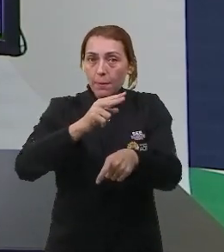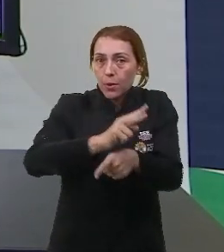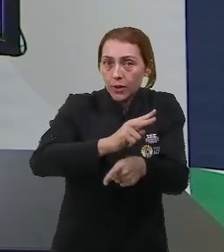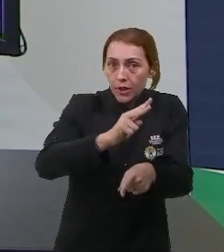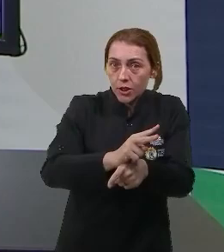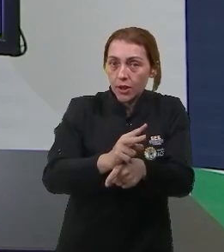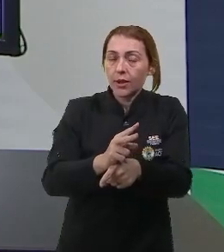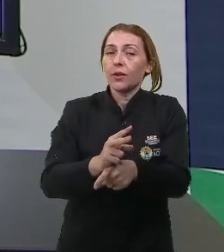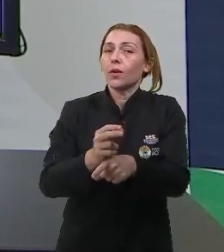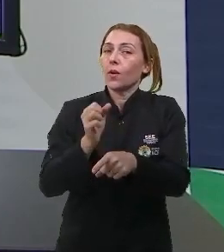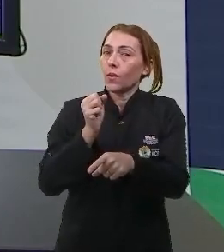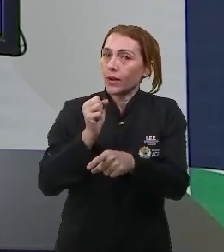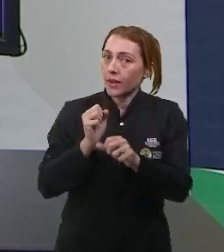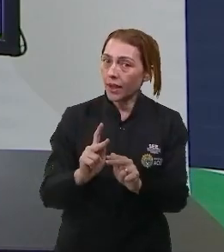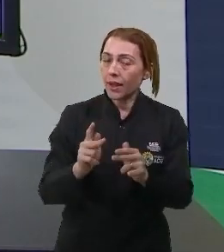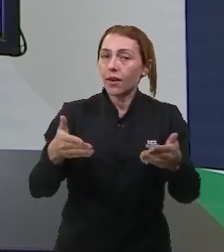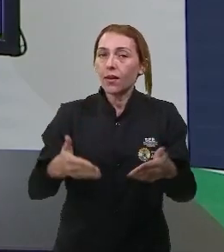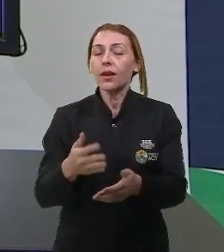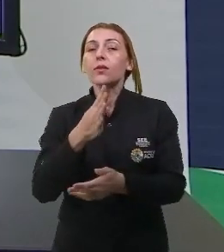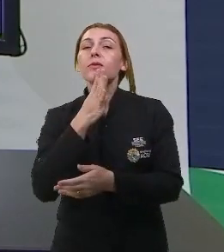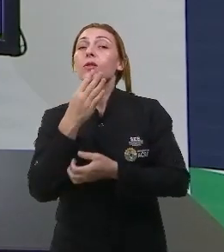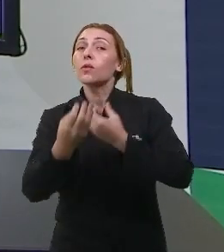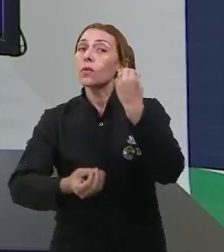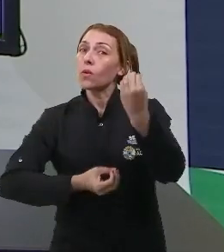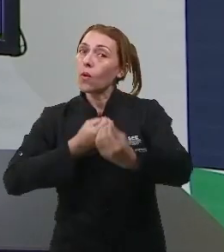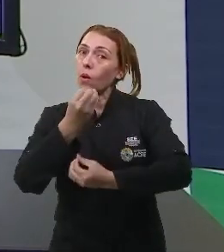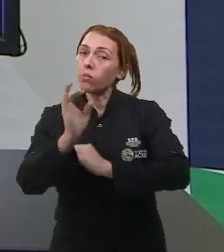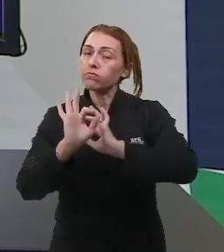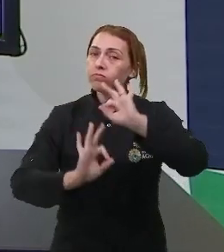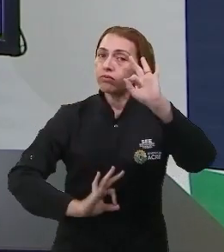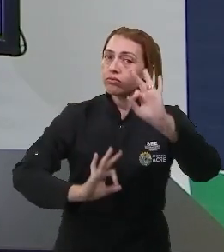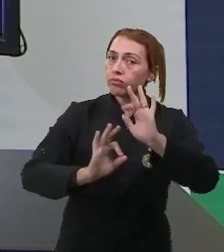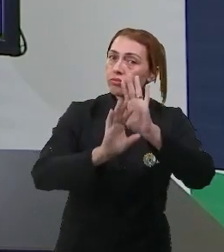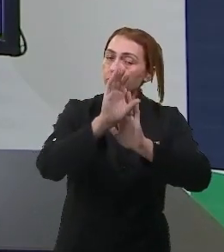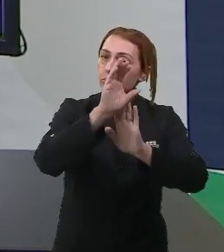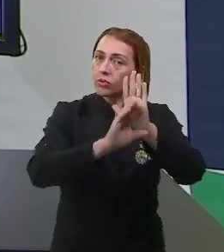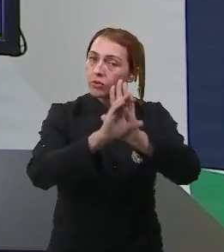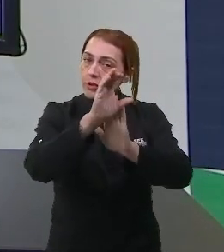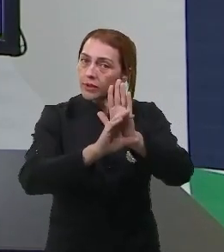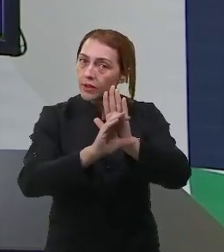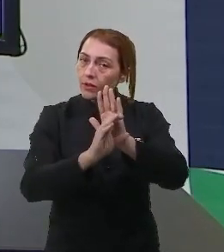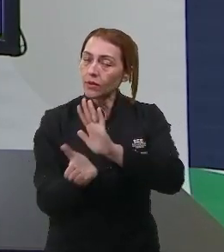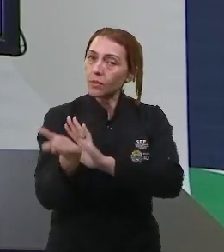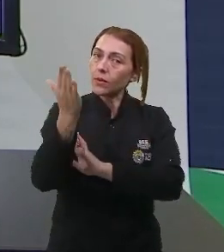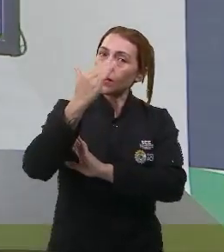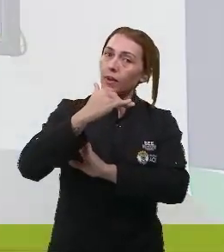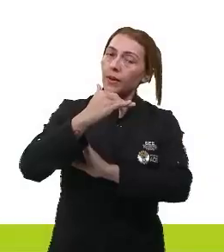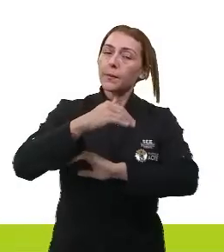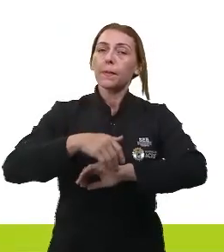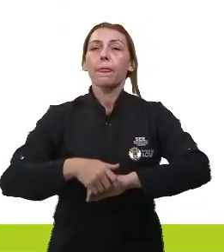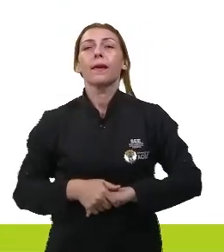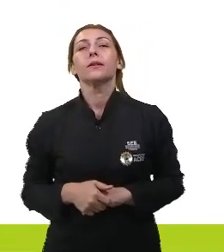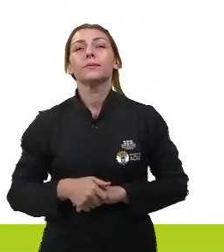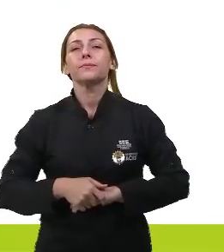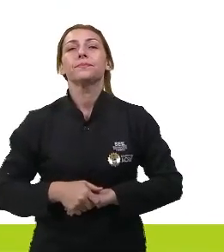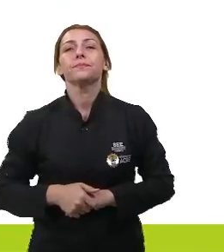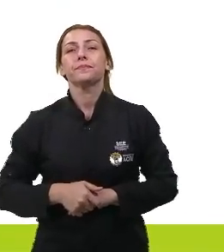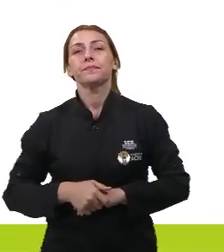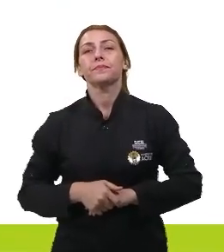Agora vamos conhecer como que eu formo este conceito de metal de sacrifício. Vamos lá comigo na tela? Olha só.